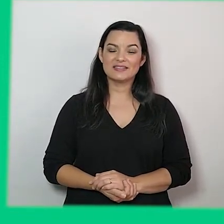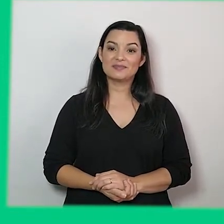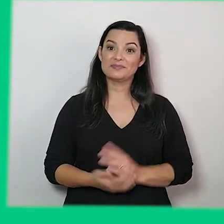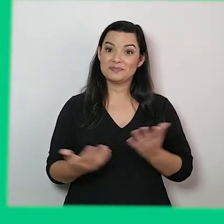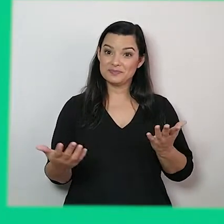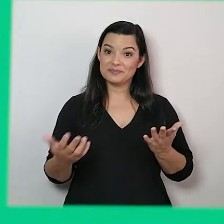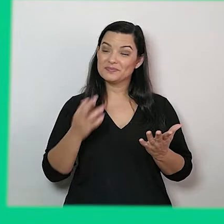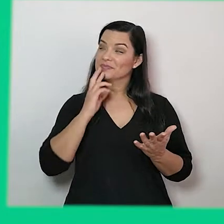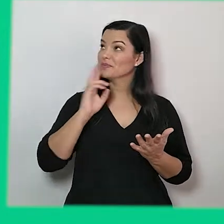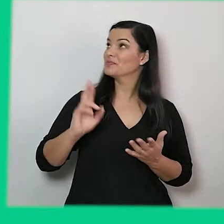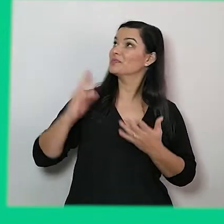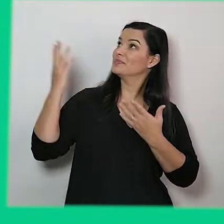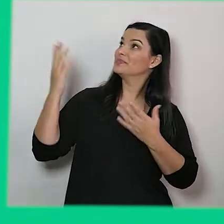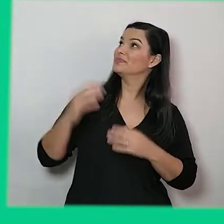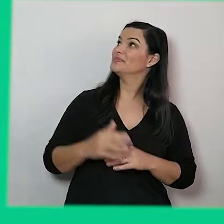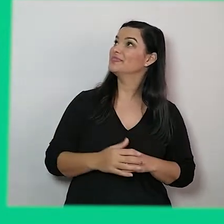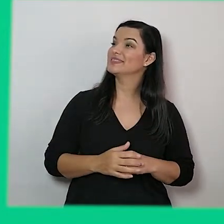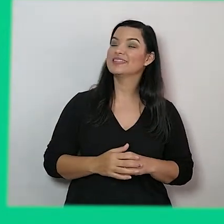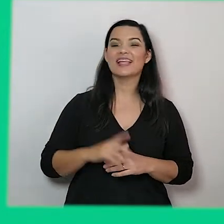Resposta na tela.